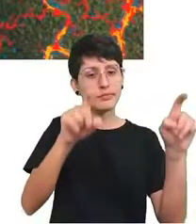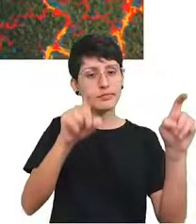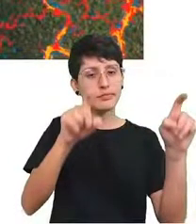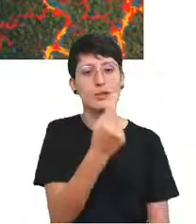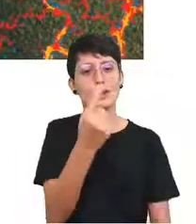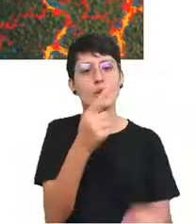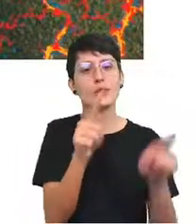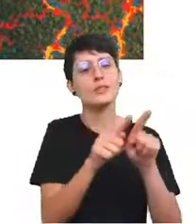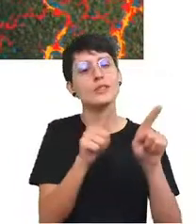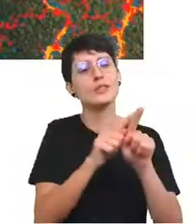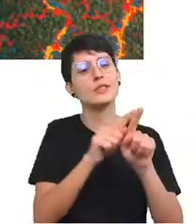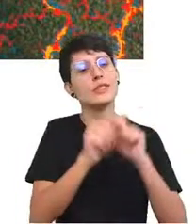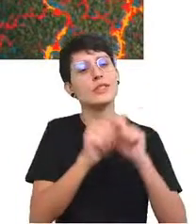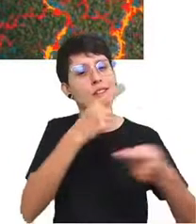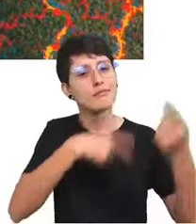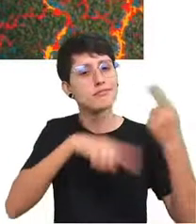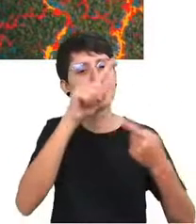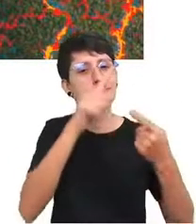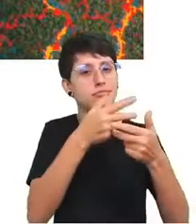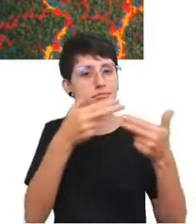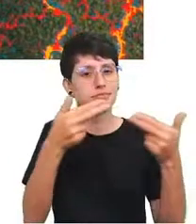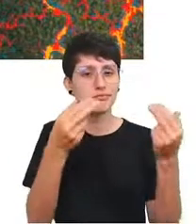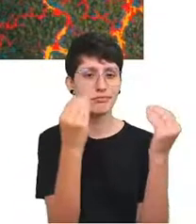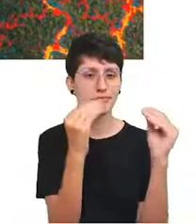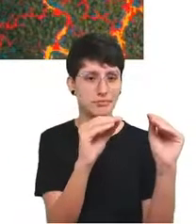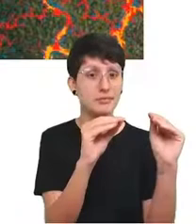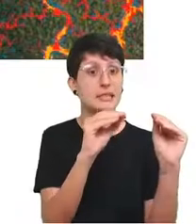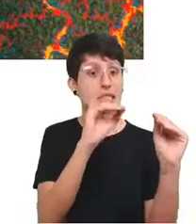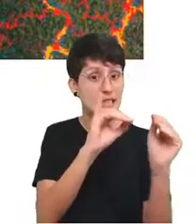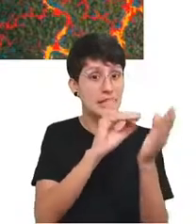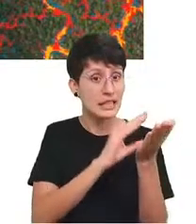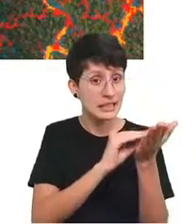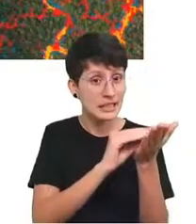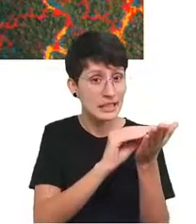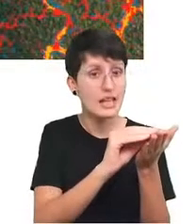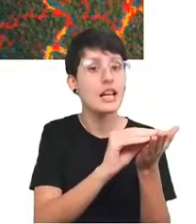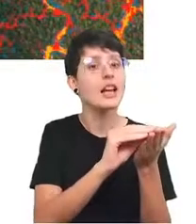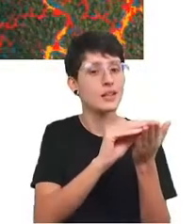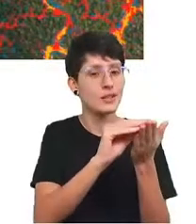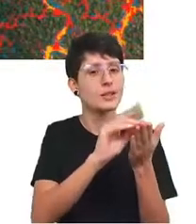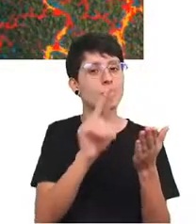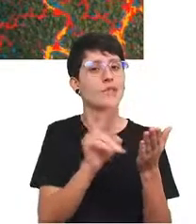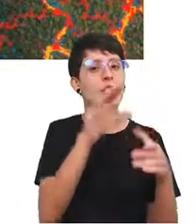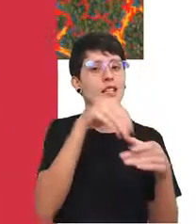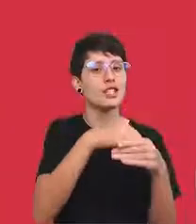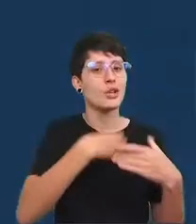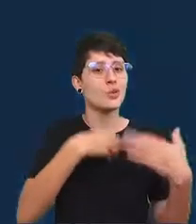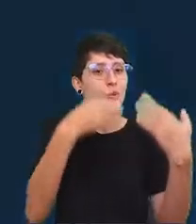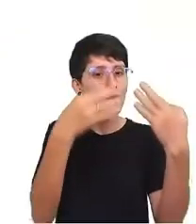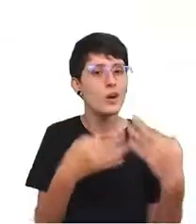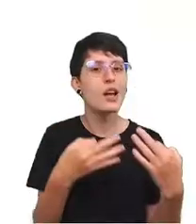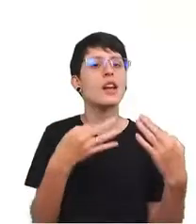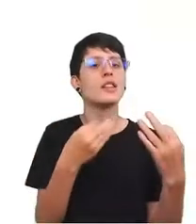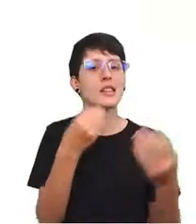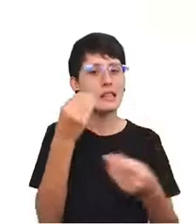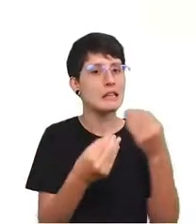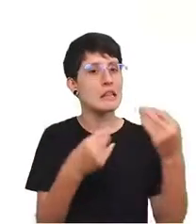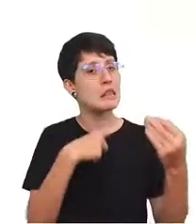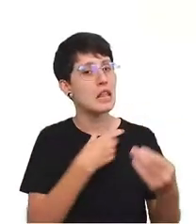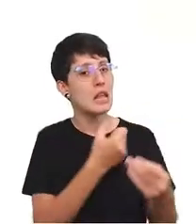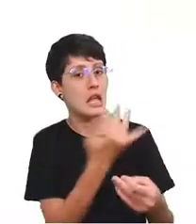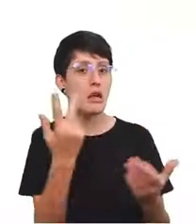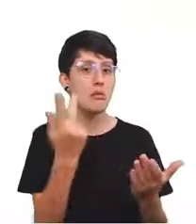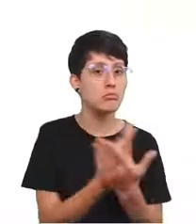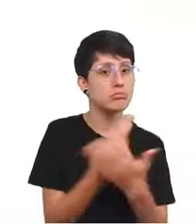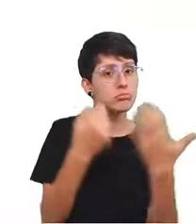quando a gente tem dados relevantes e quando os dados foram aplicados aplicados da maneira correta. Isso pode existir um pouco de tentativa e erro também,